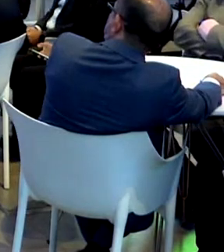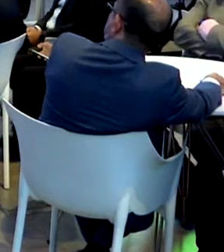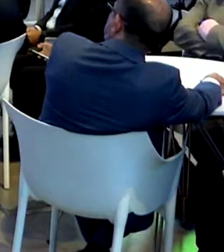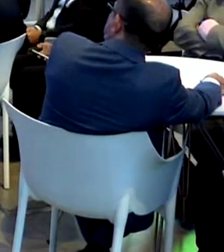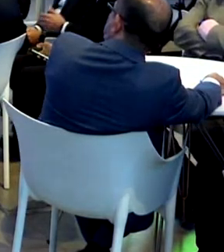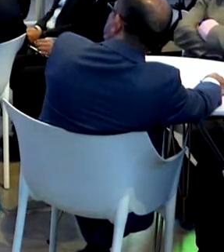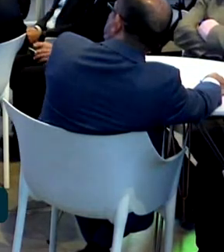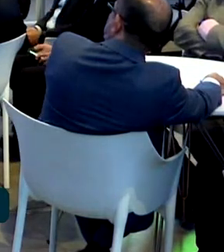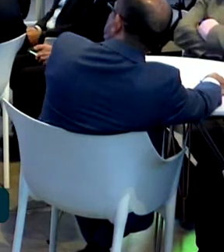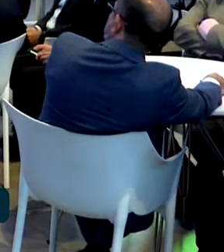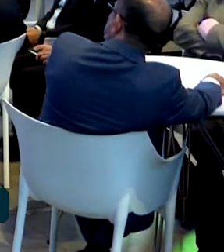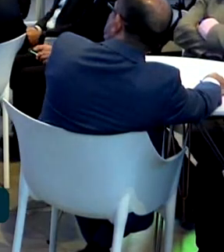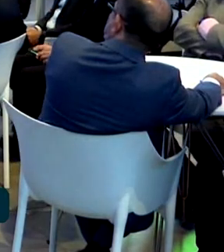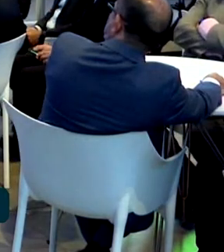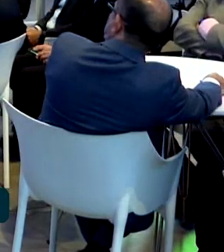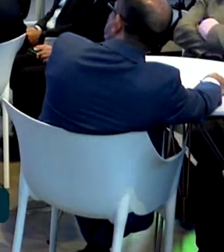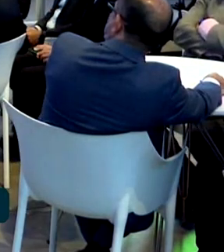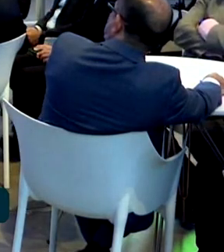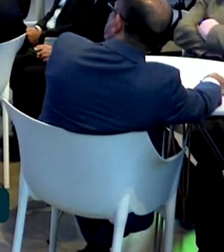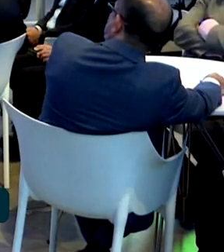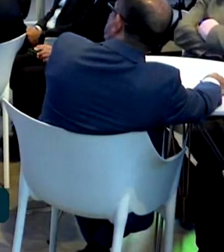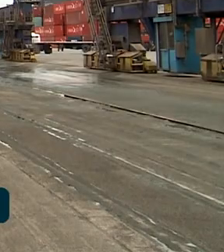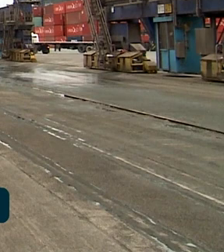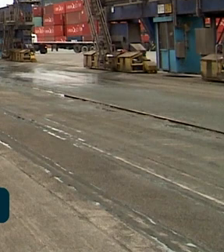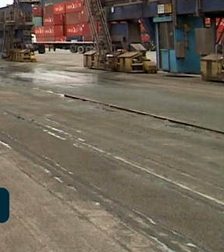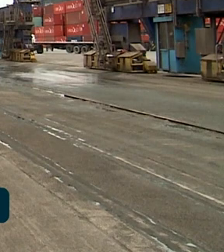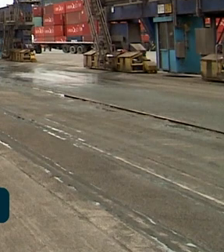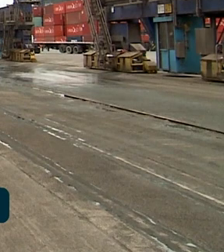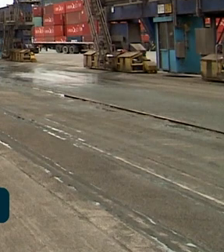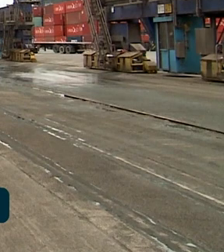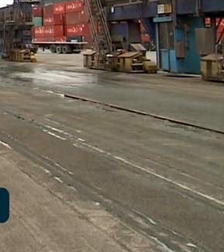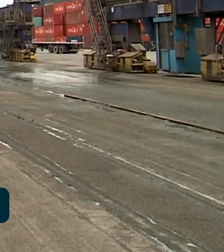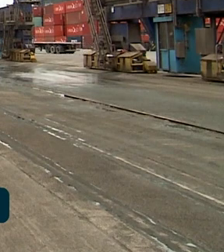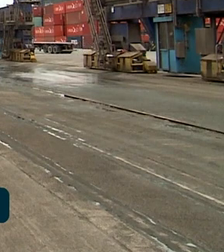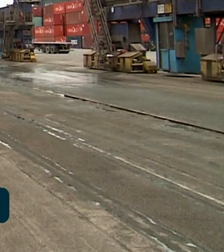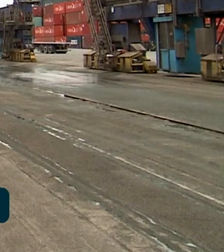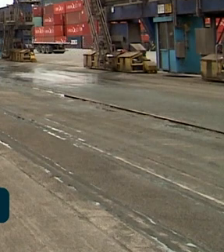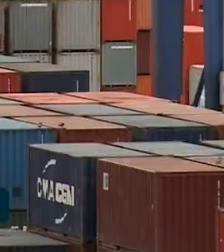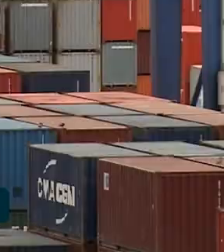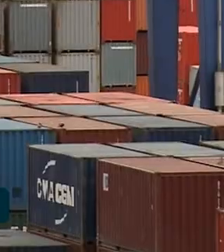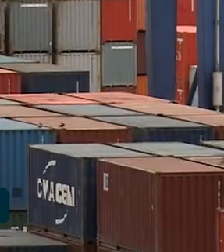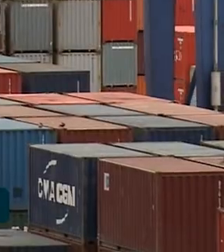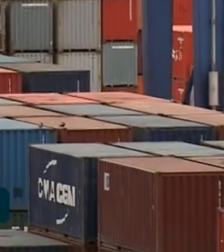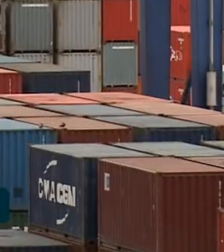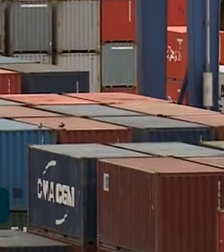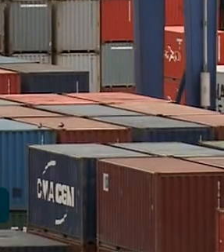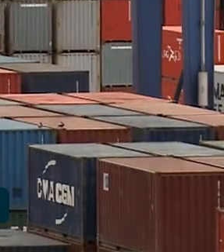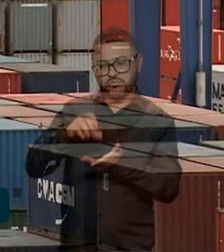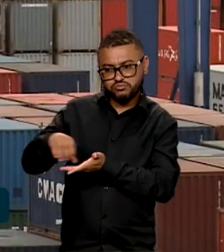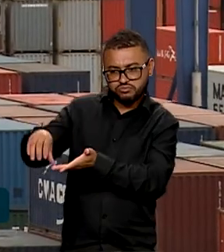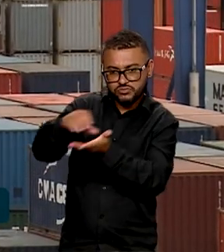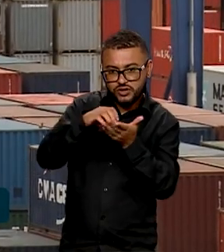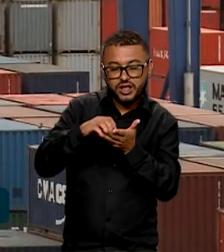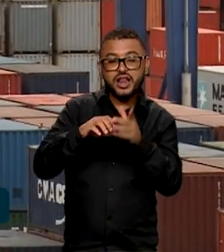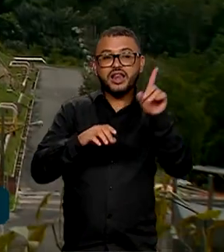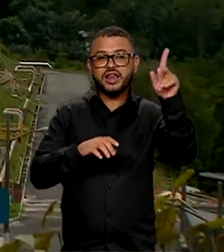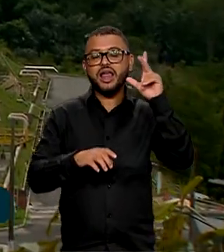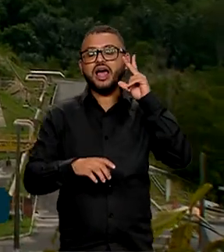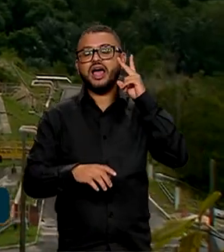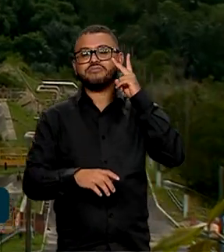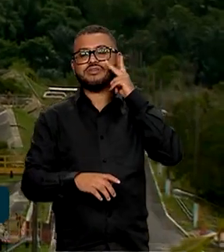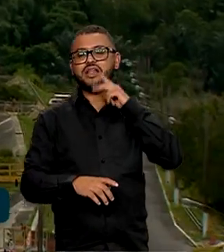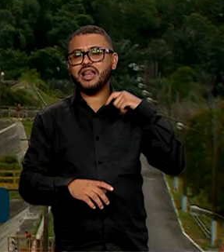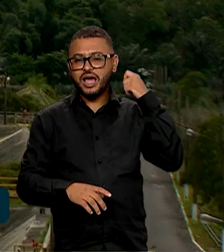estabeleceu contratos de 25 anos de arrendamento de áreas e infraestrutura públicas no porto de Maceió, em Alagoas,